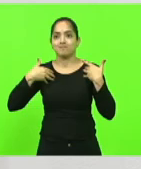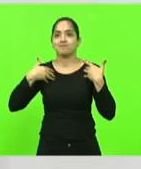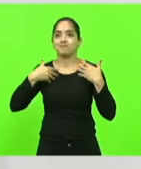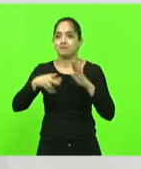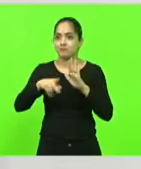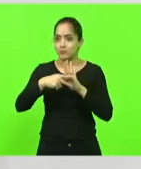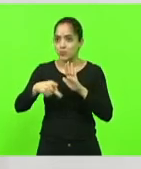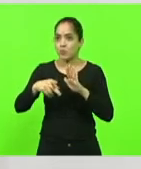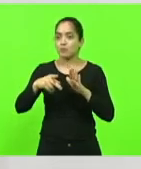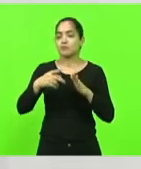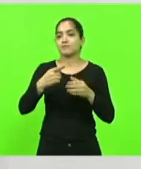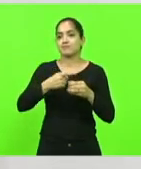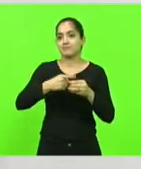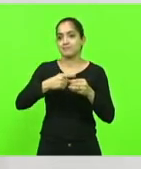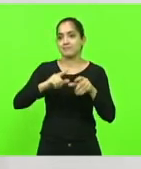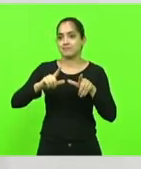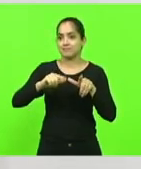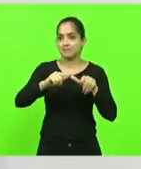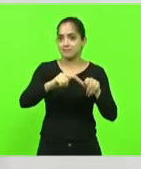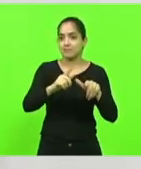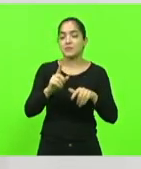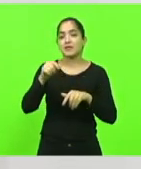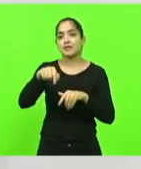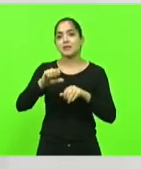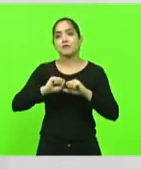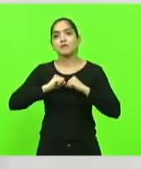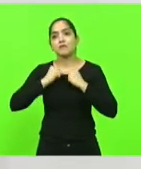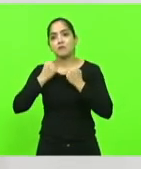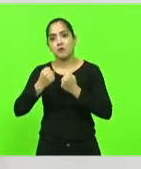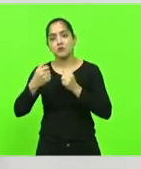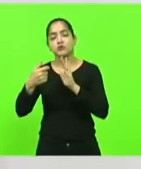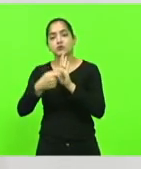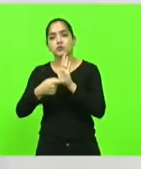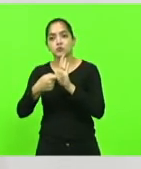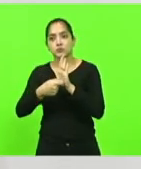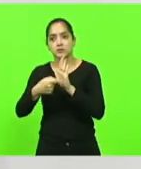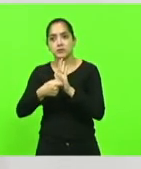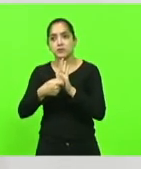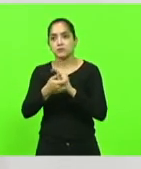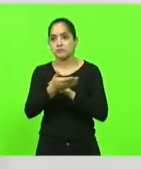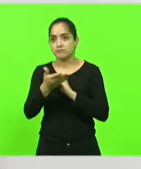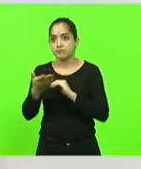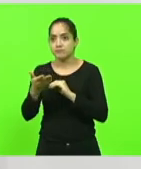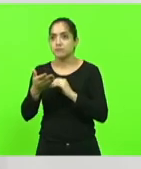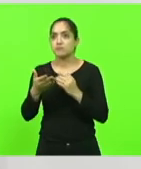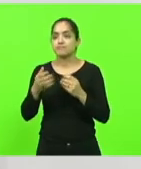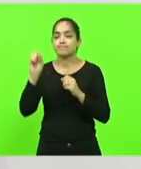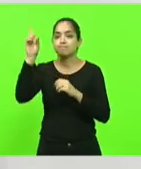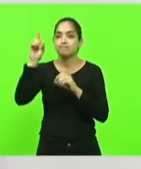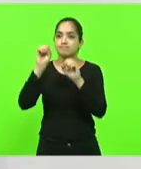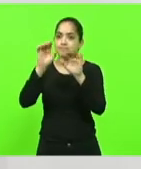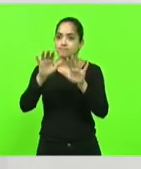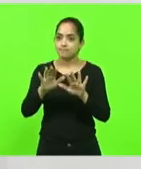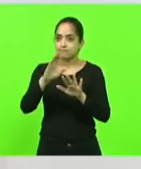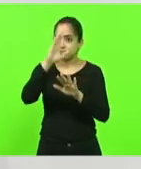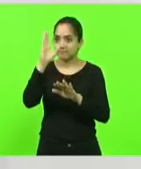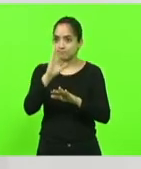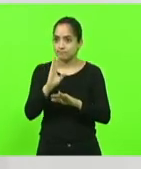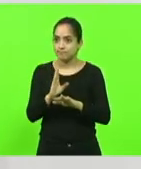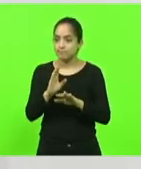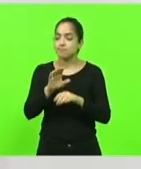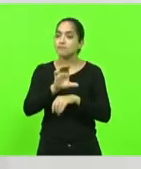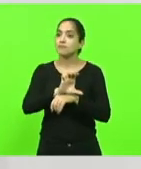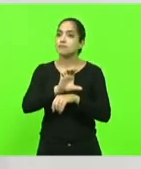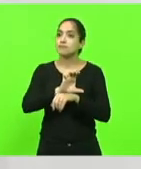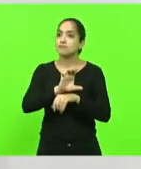firme, forte e constante, lutando para construir a laguna que a gente merece. Deus abençoe o nosso Brasil, Deus abençoe o nosso Estado,